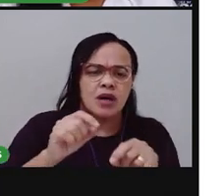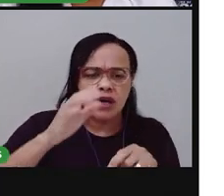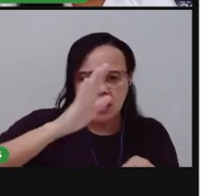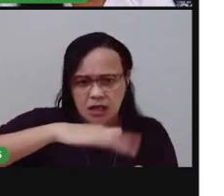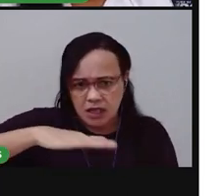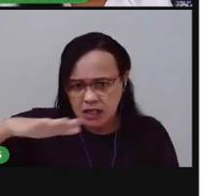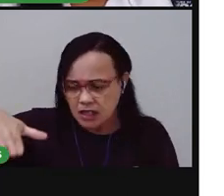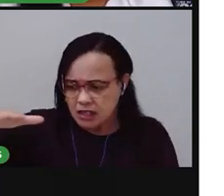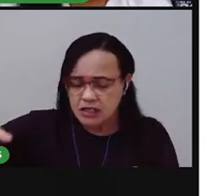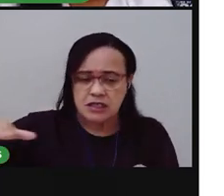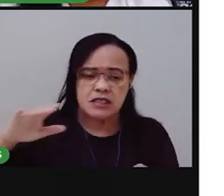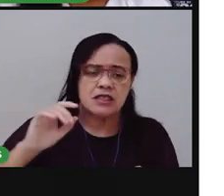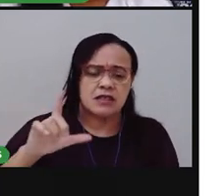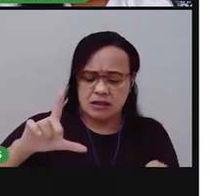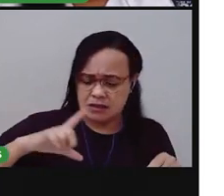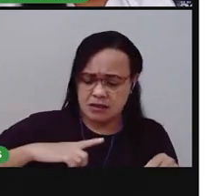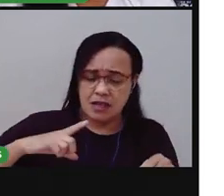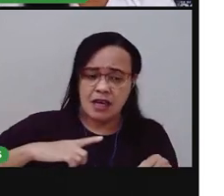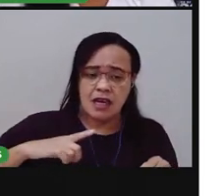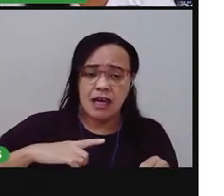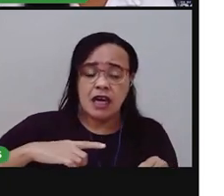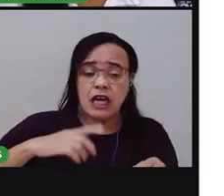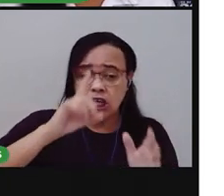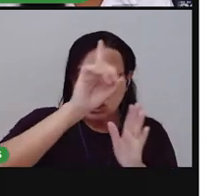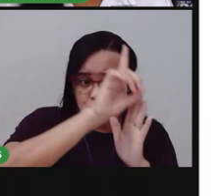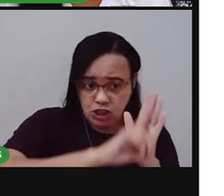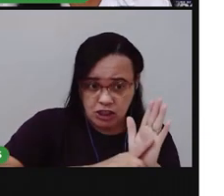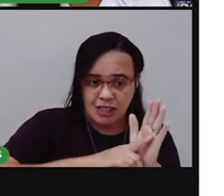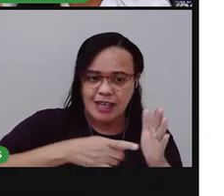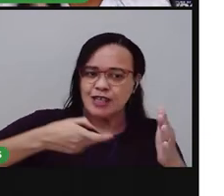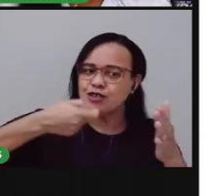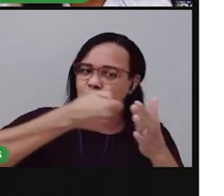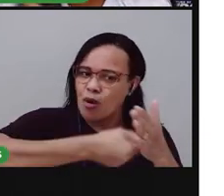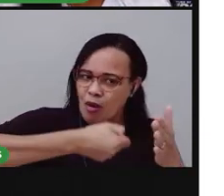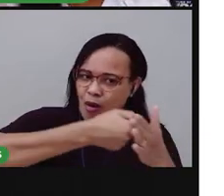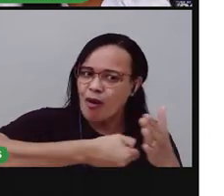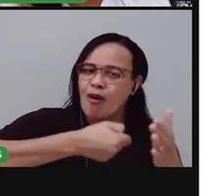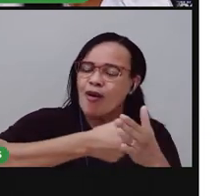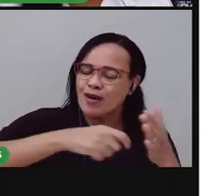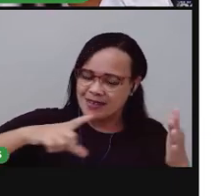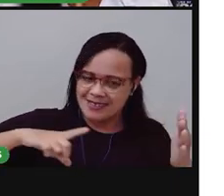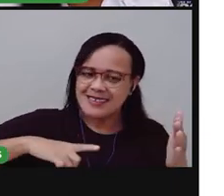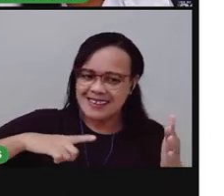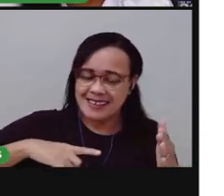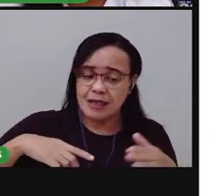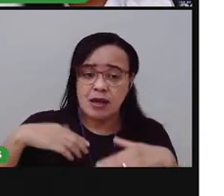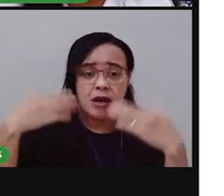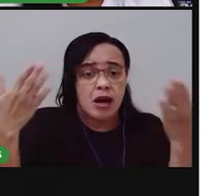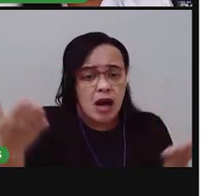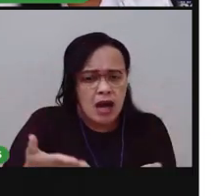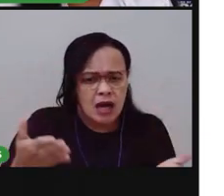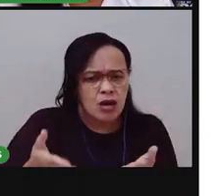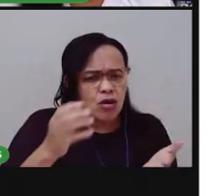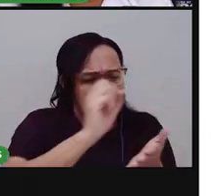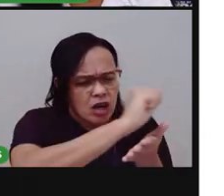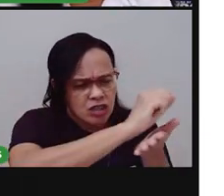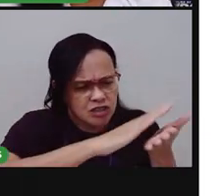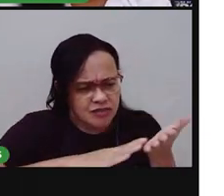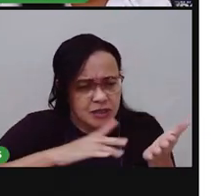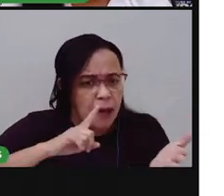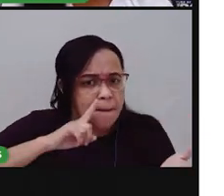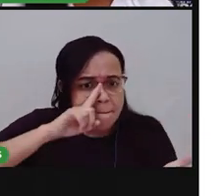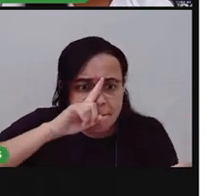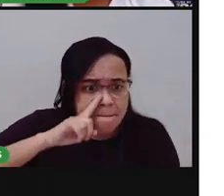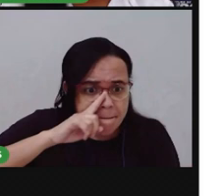Agora, vamos ver algumas coisas, algumas atividades que as crianças não podem fazer de modo algum. Porque